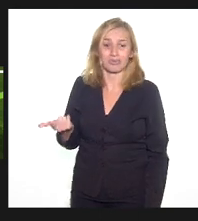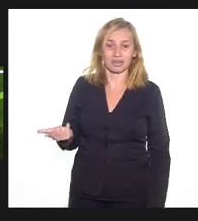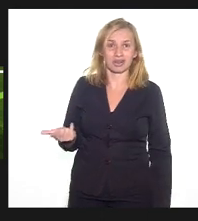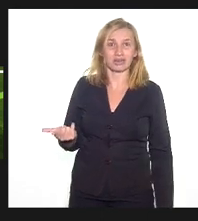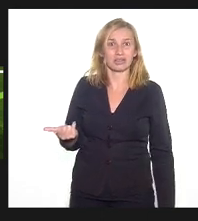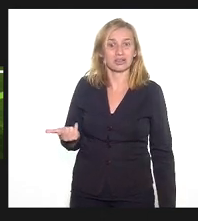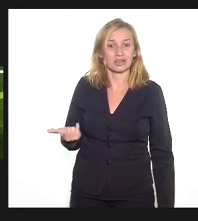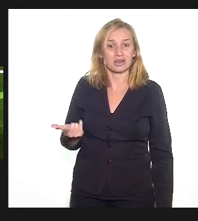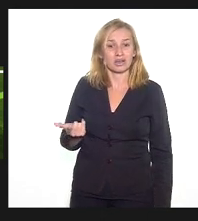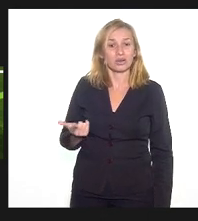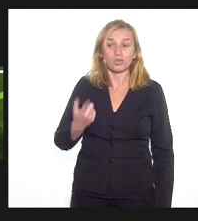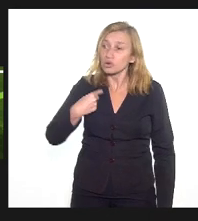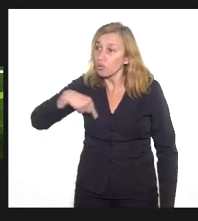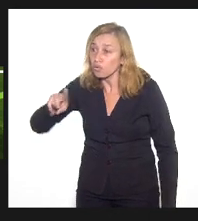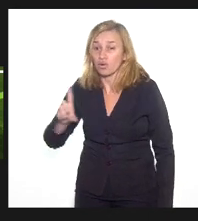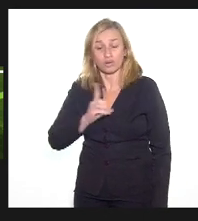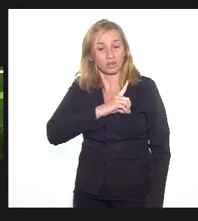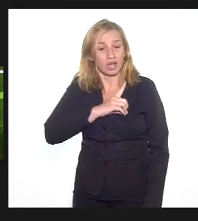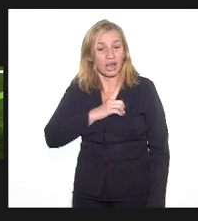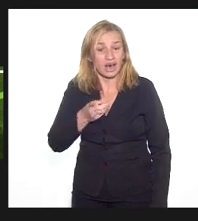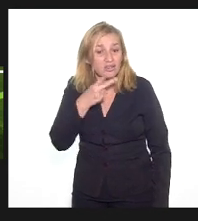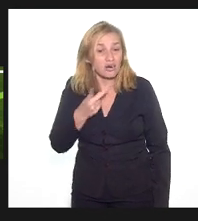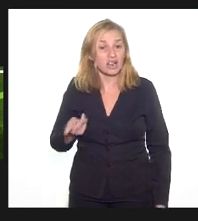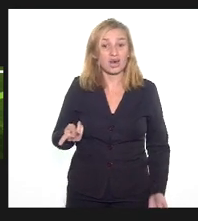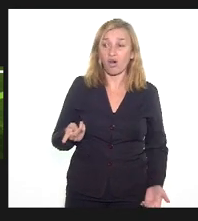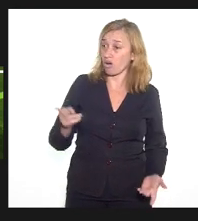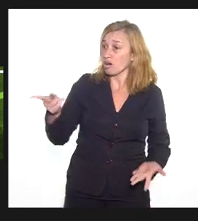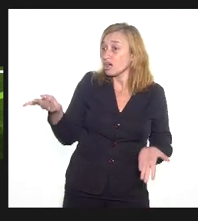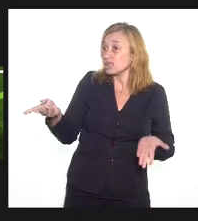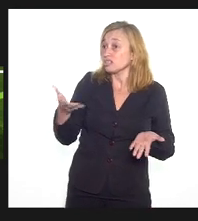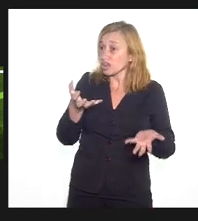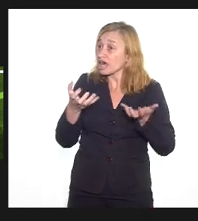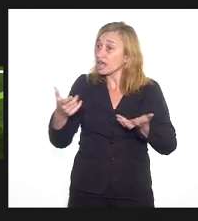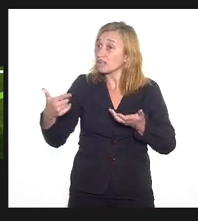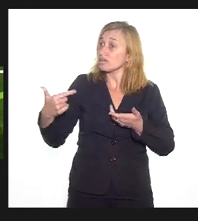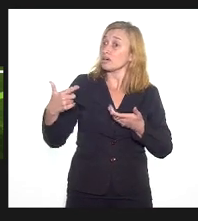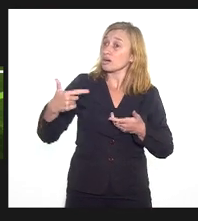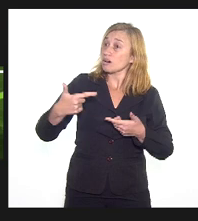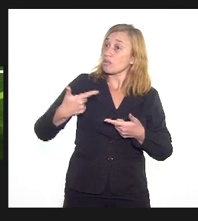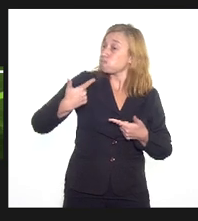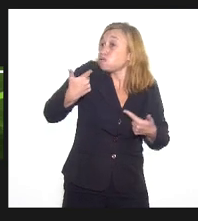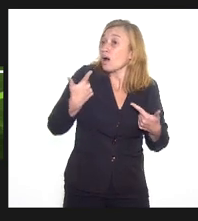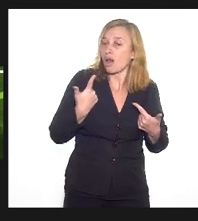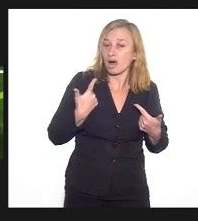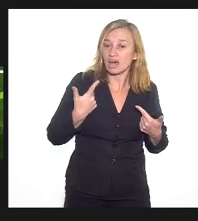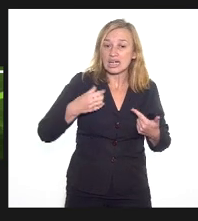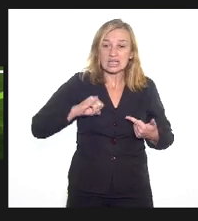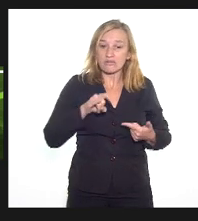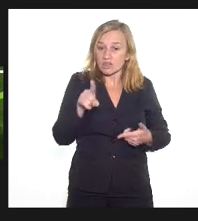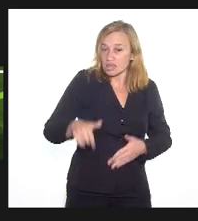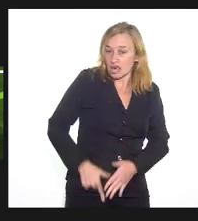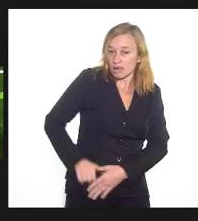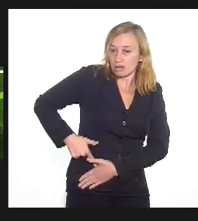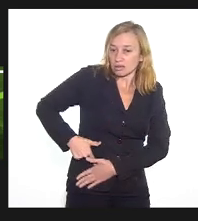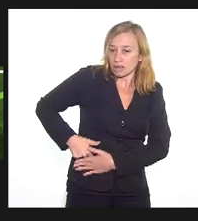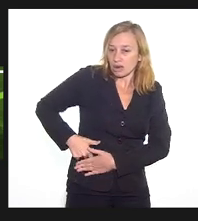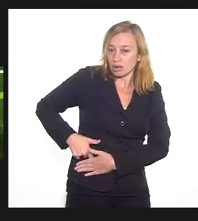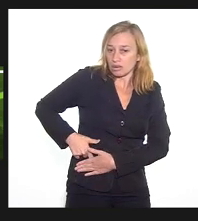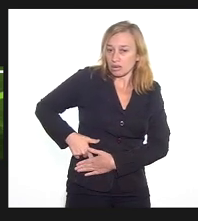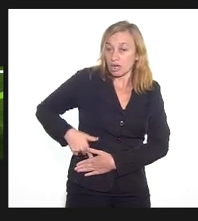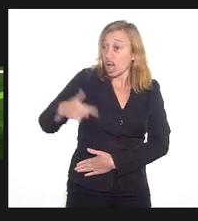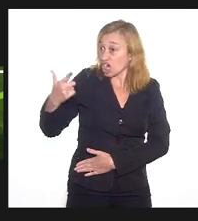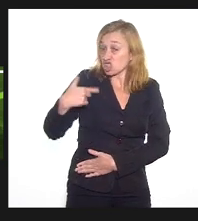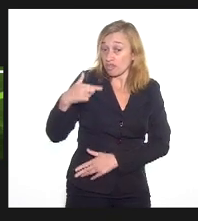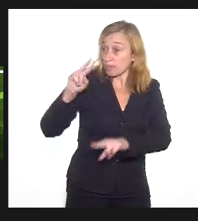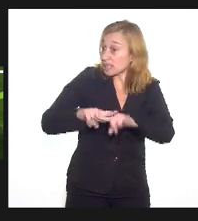E aí, quando eu fui no delegado, falei, delegado, você está querendo me matar, o que eu faço? Ele falou, cara, se você andar armado, se a gente parar você não abrir, eu vou ter que